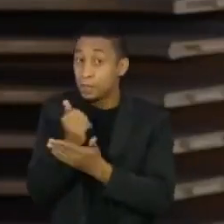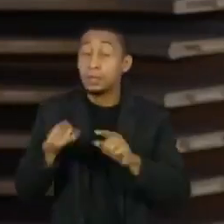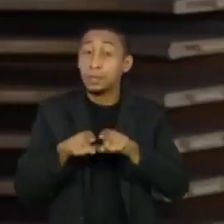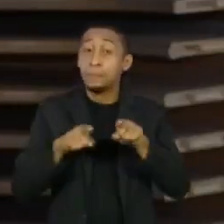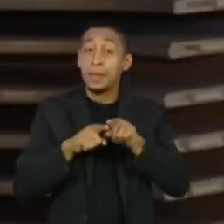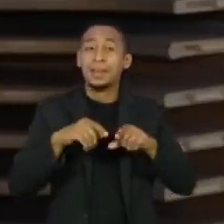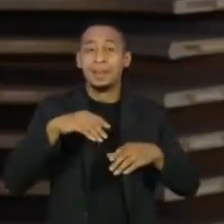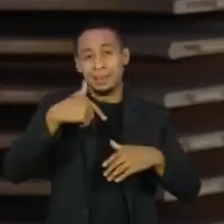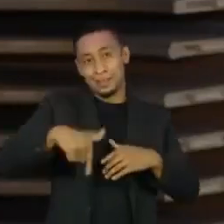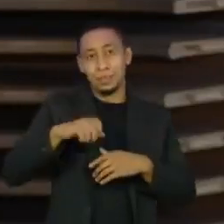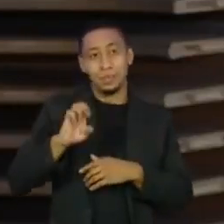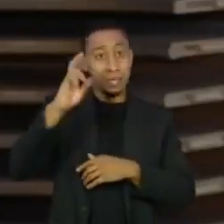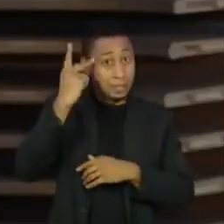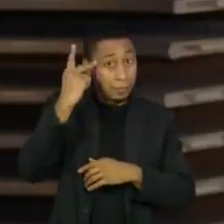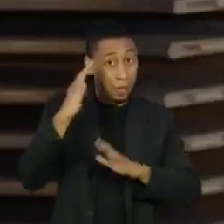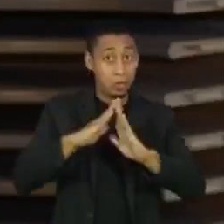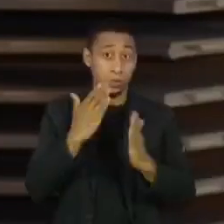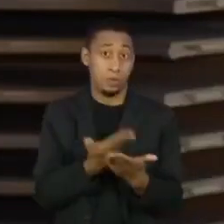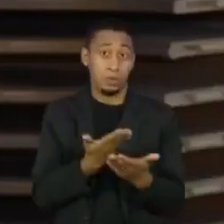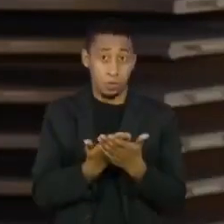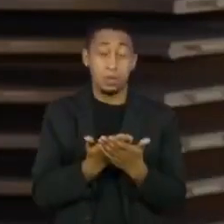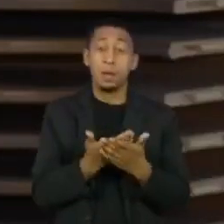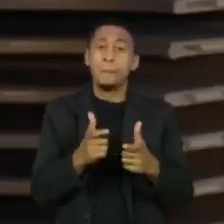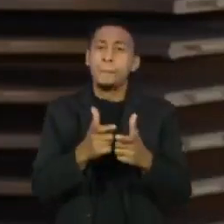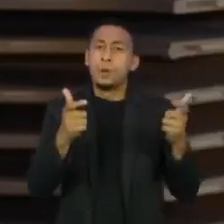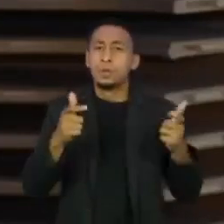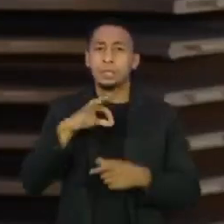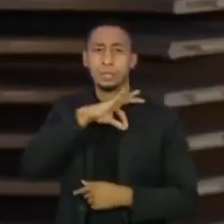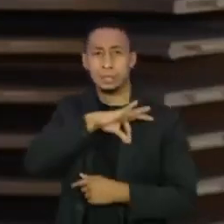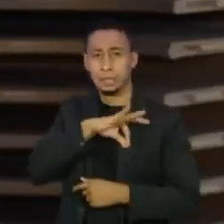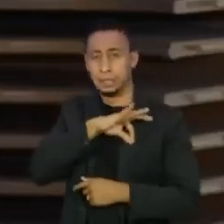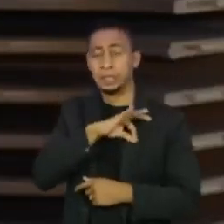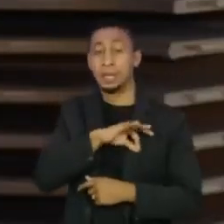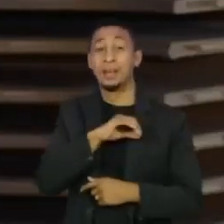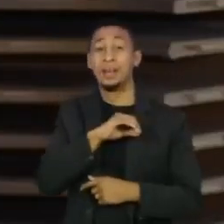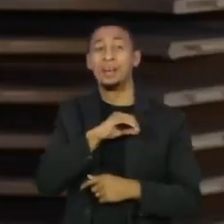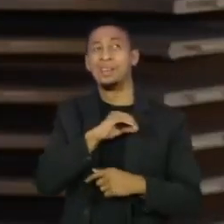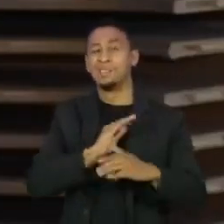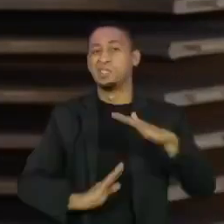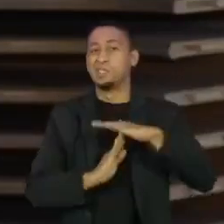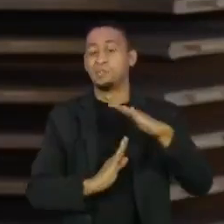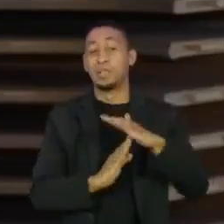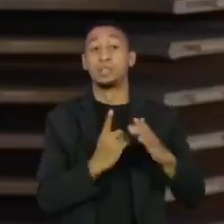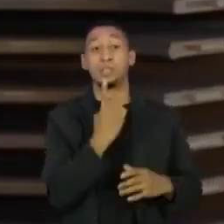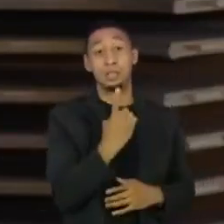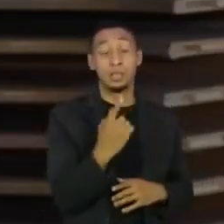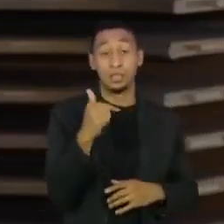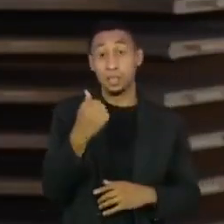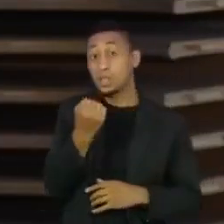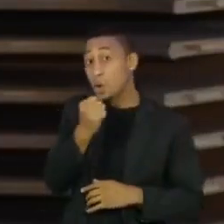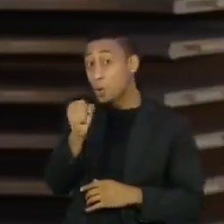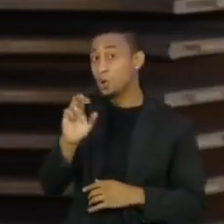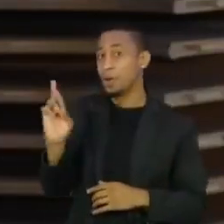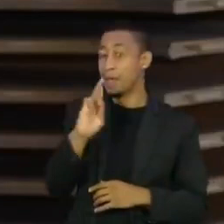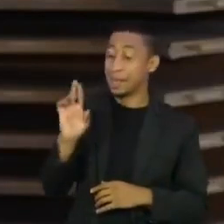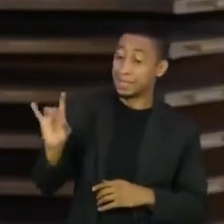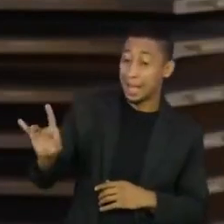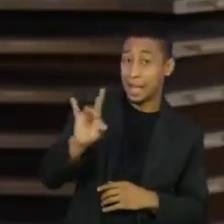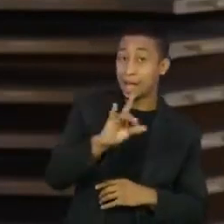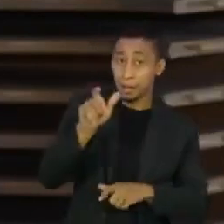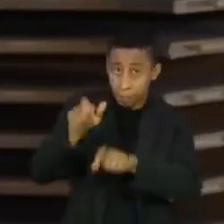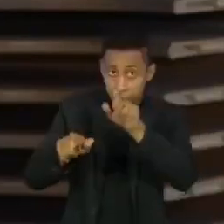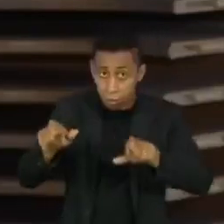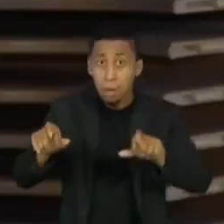São Paulo. Famílias com renda mensal de até R$ 178,00 por mês por pessoa também